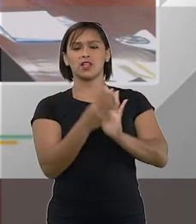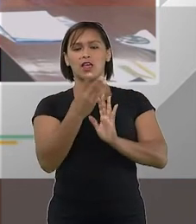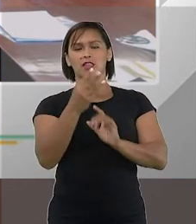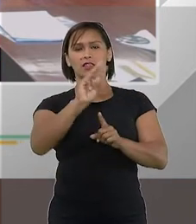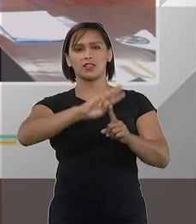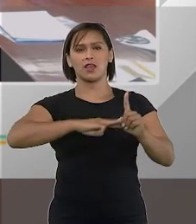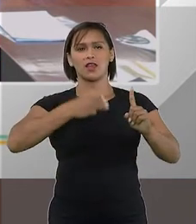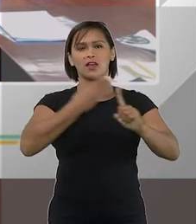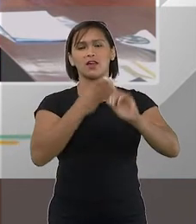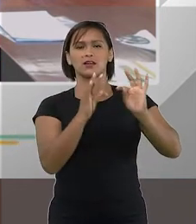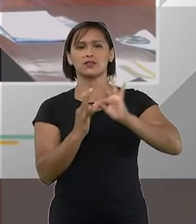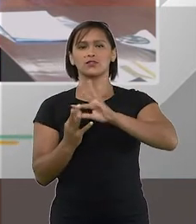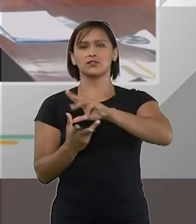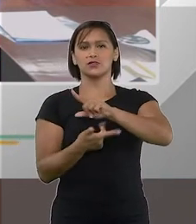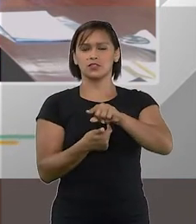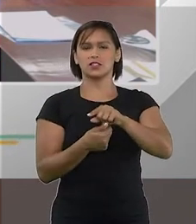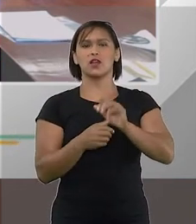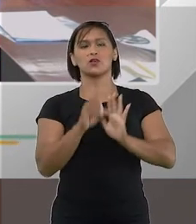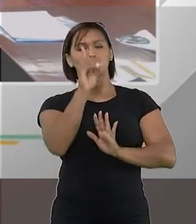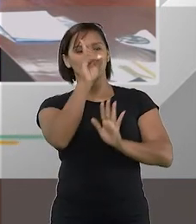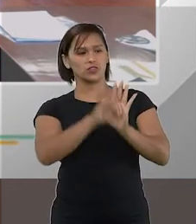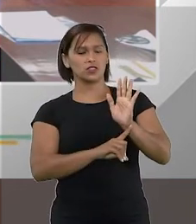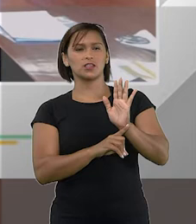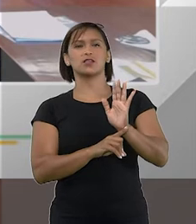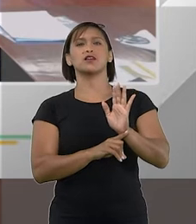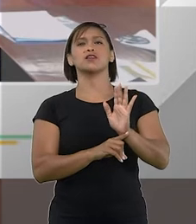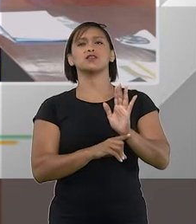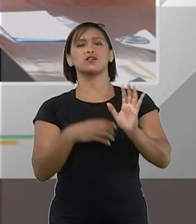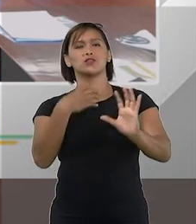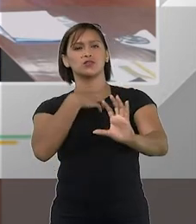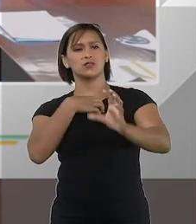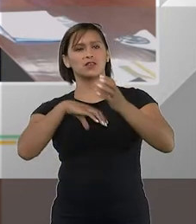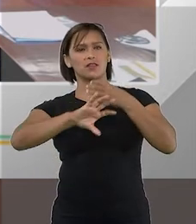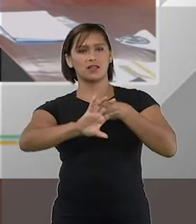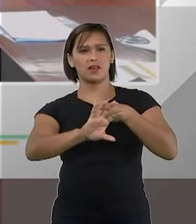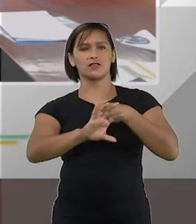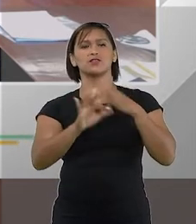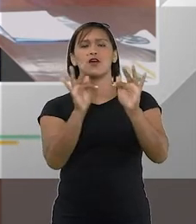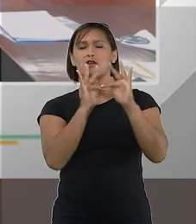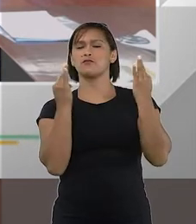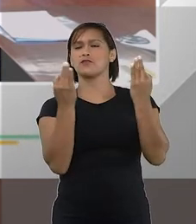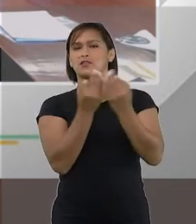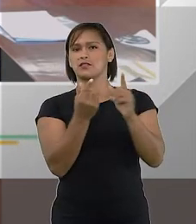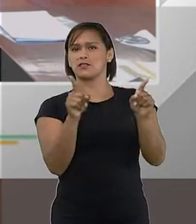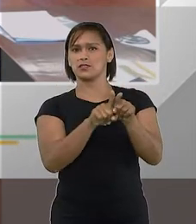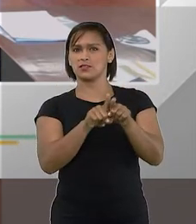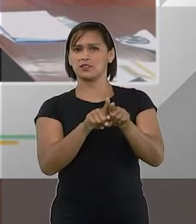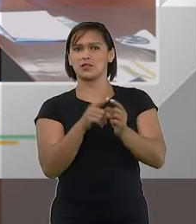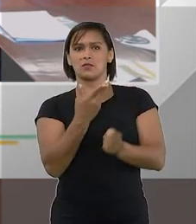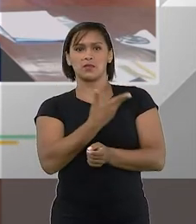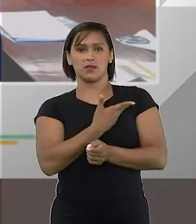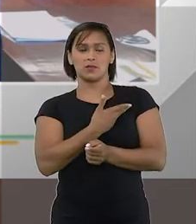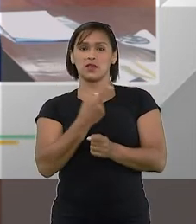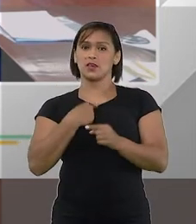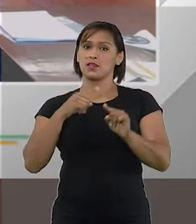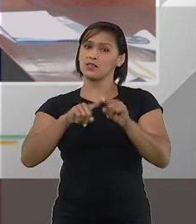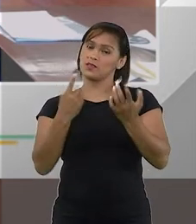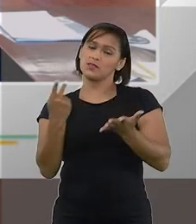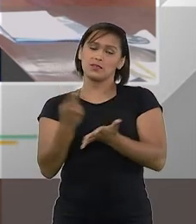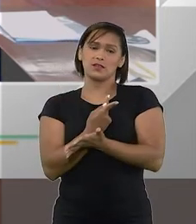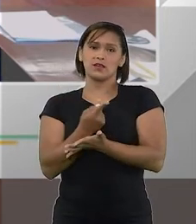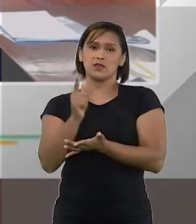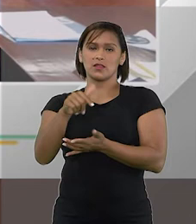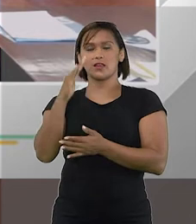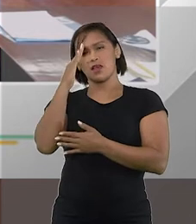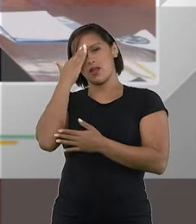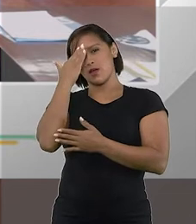terceira geração ou seja, direitos fundados na solidariedade e suma na fraternidade e se assim é ao meu